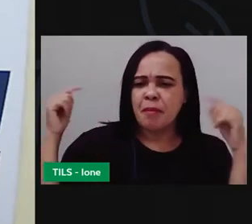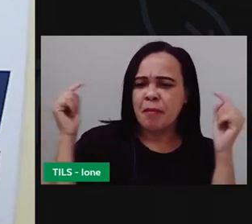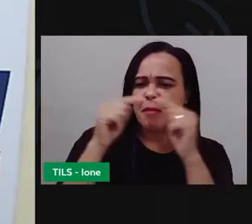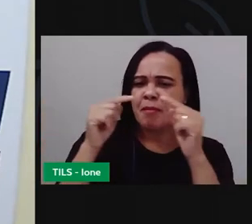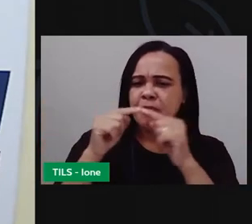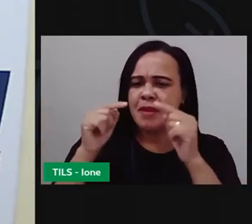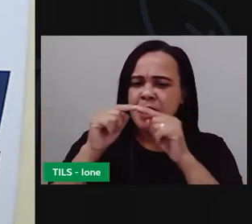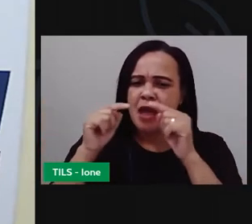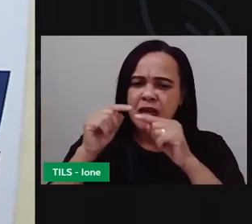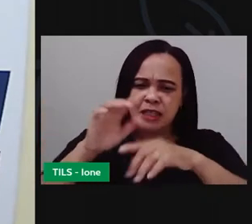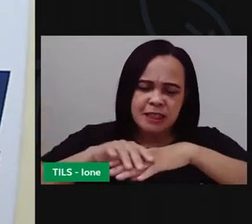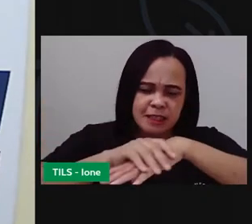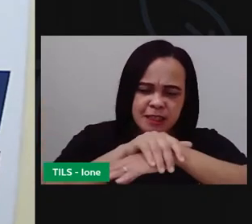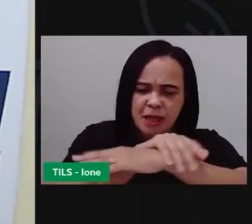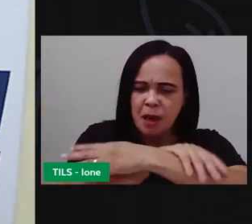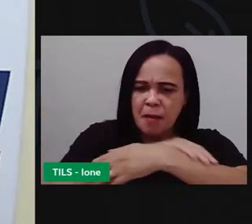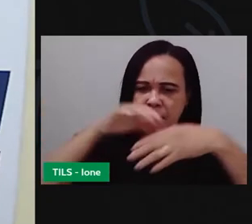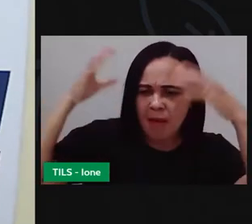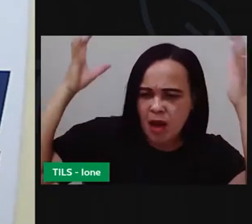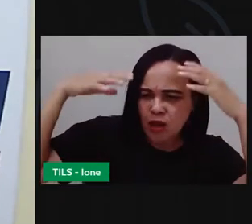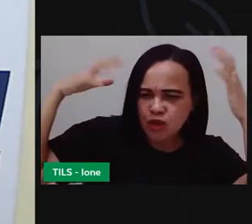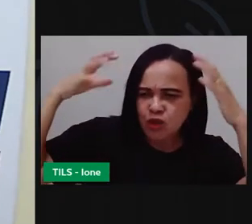negra molhado na chuva.